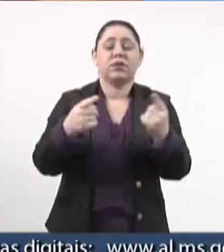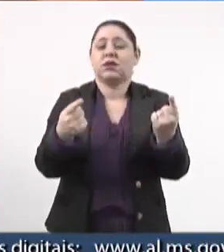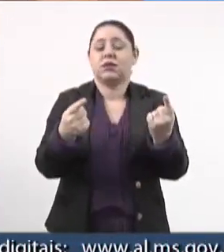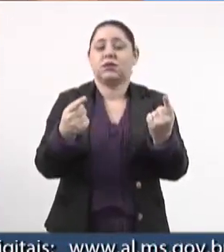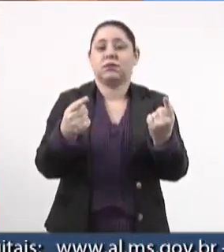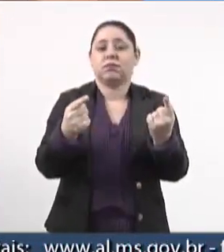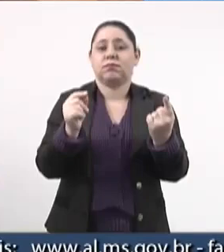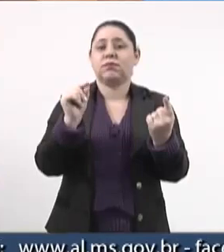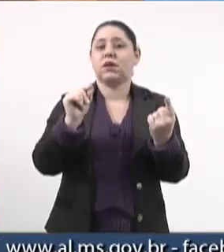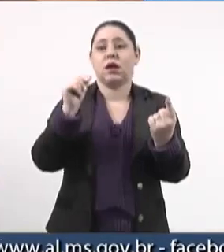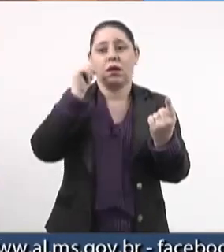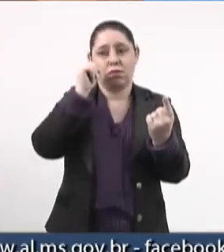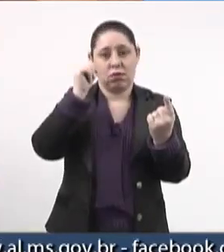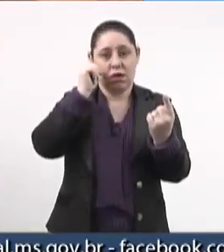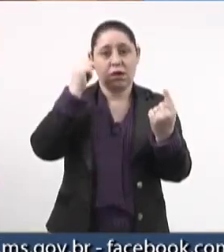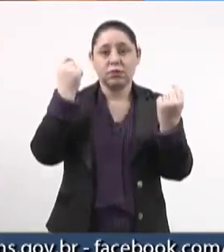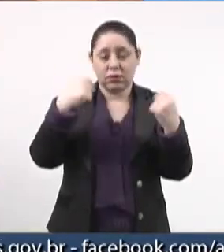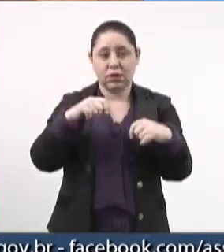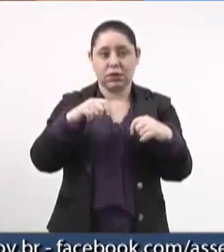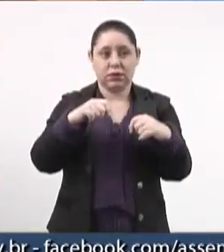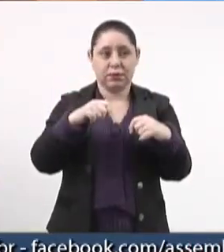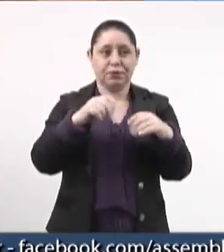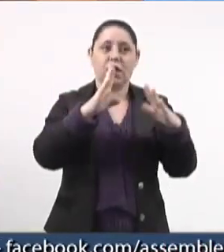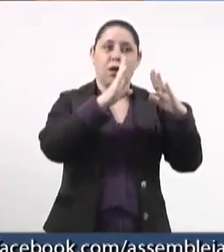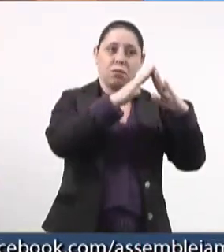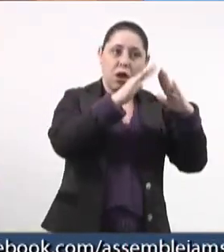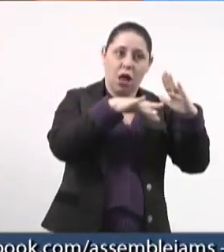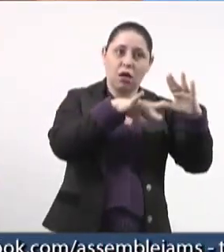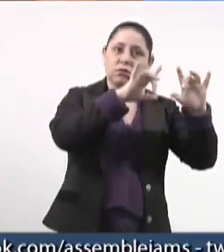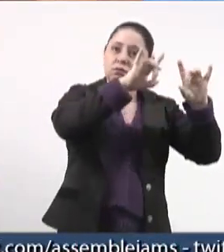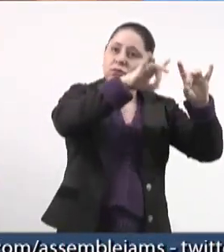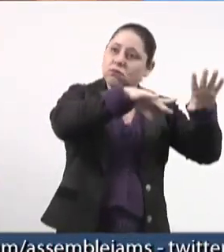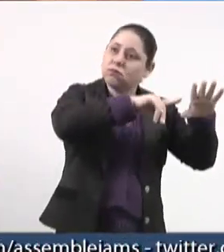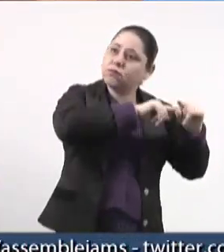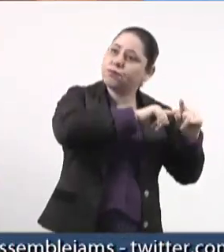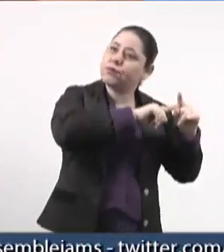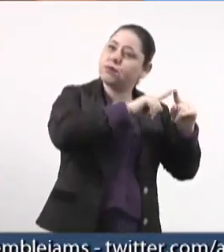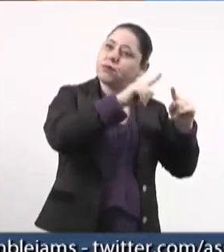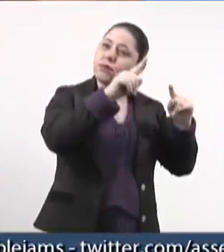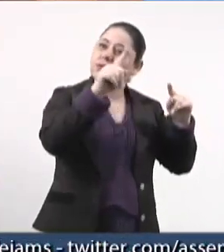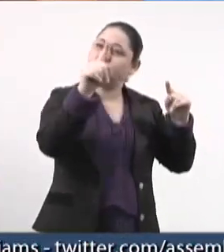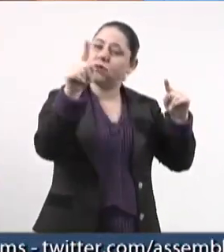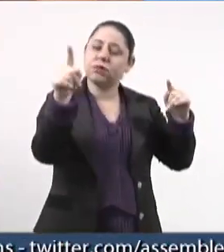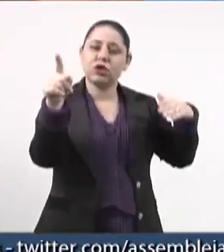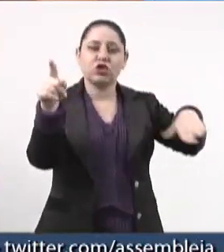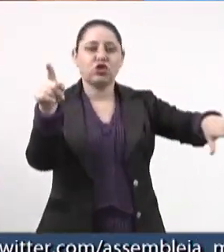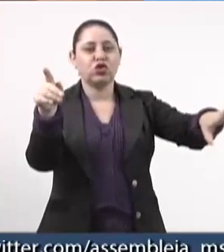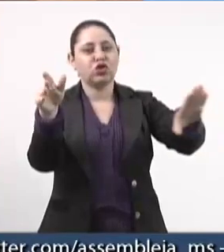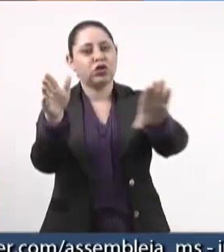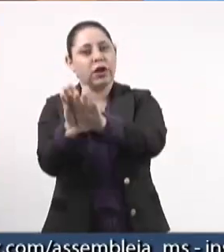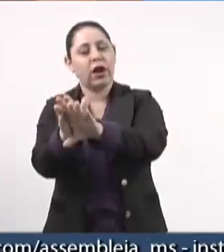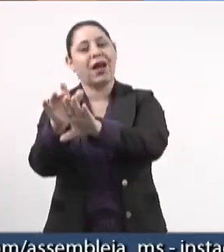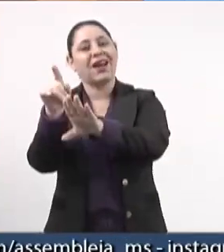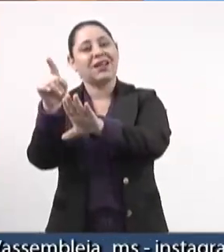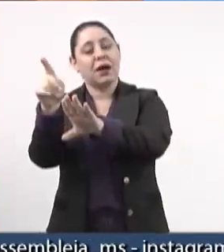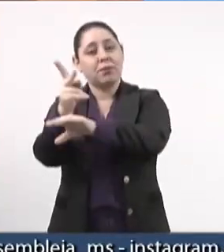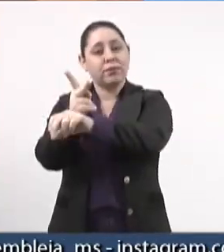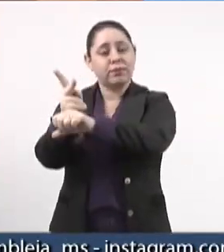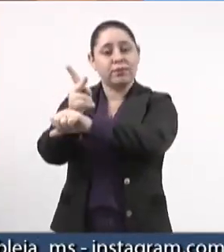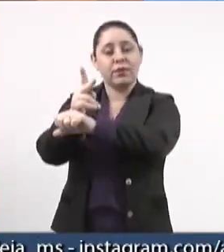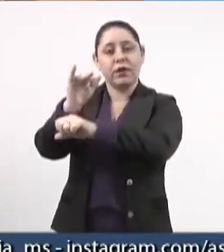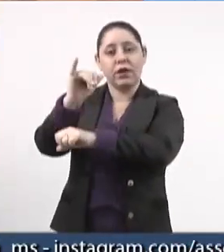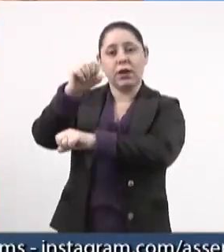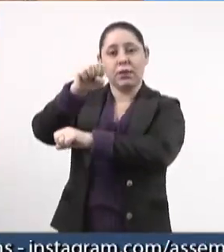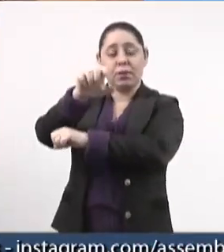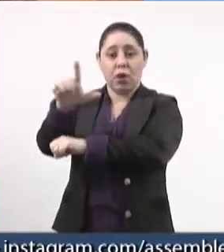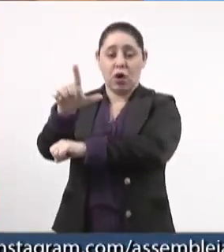a mulher tinha que sair da Casa da Mulher Brasileira e procurar o